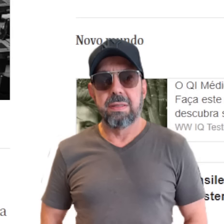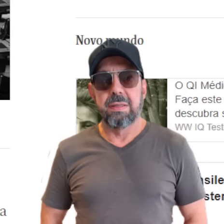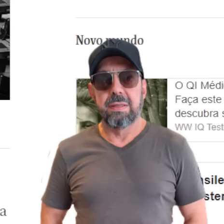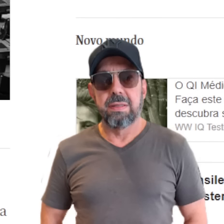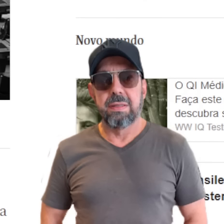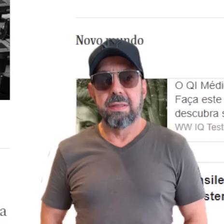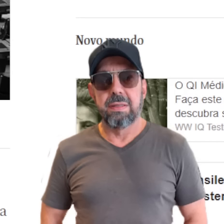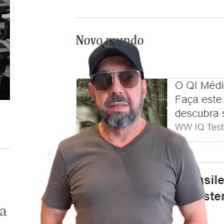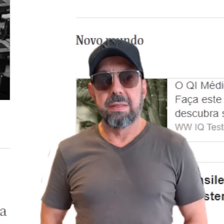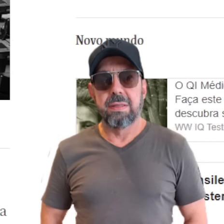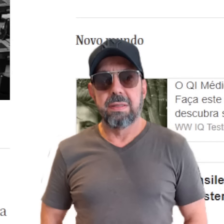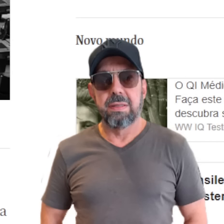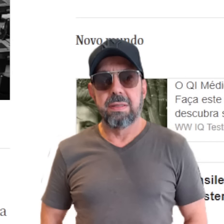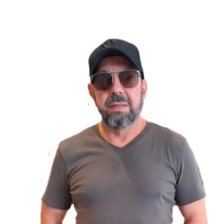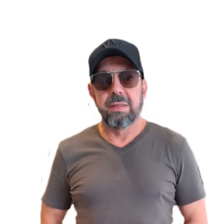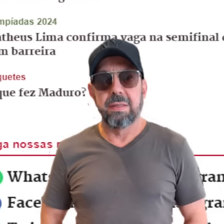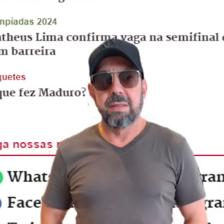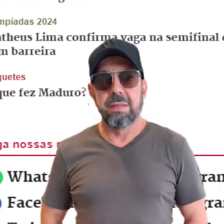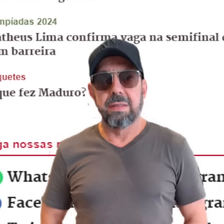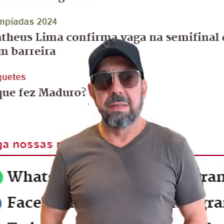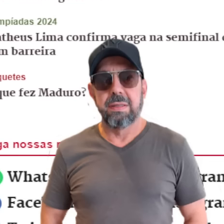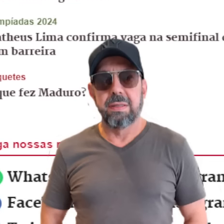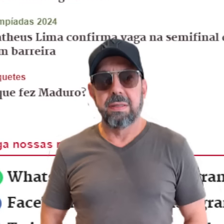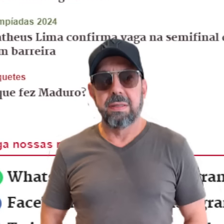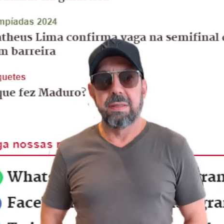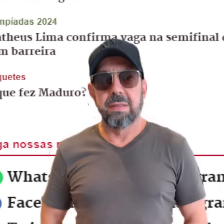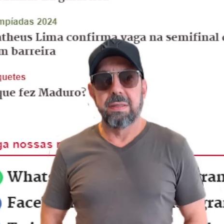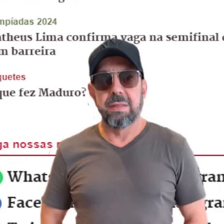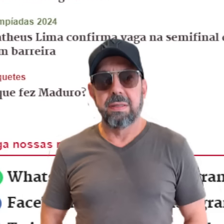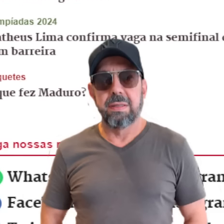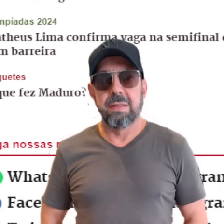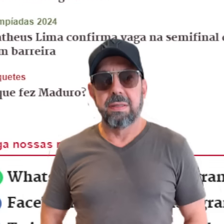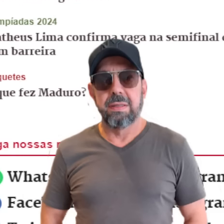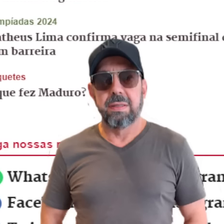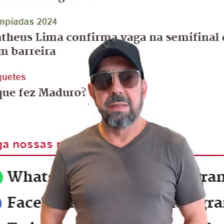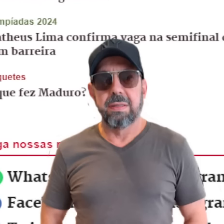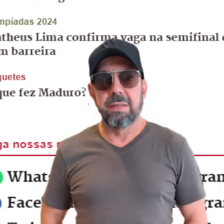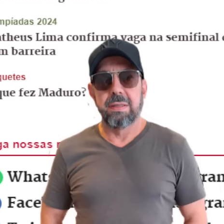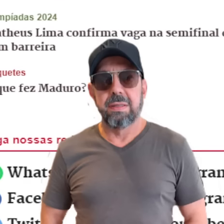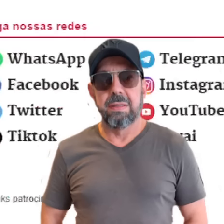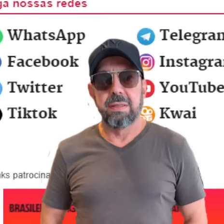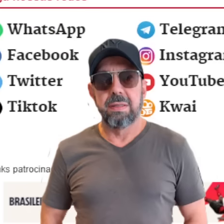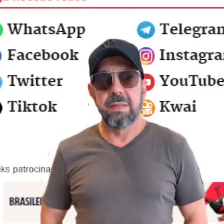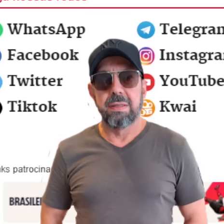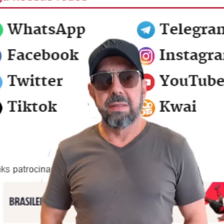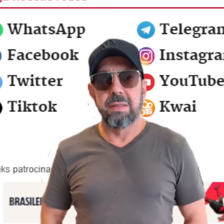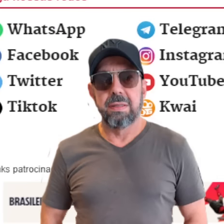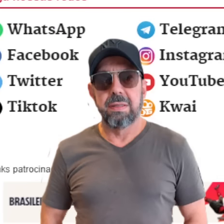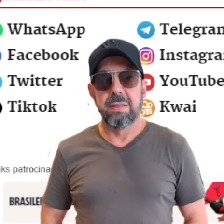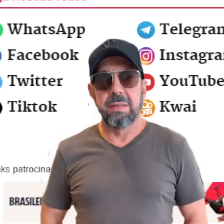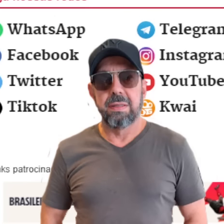Penal Do Bolsonaro Vamos em frente Candidatos definidos São Paulo Inicia a eleição Mais